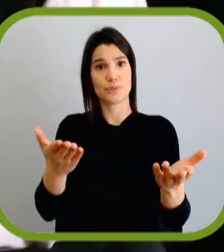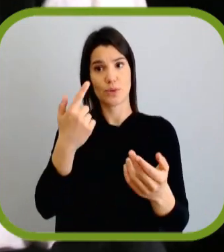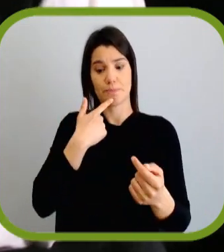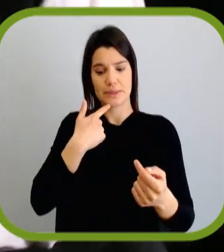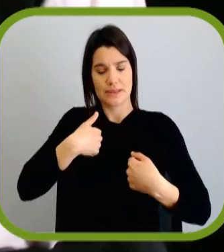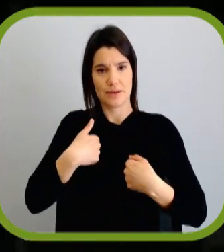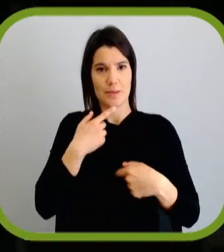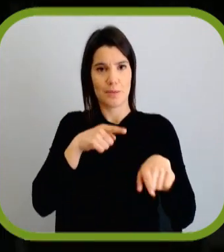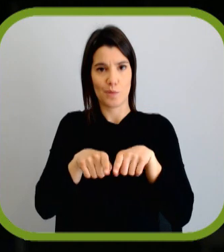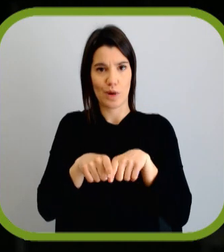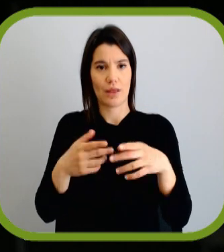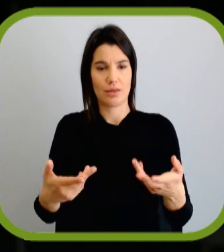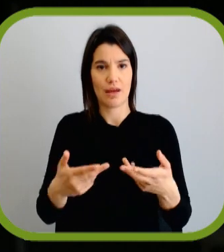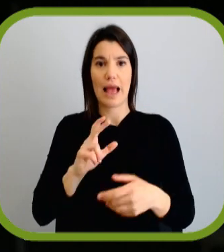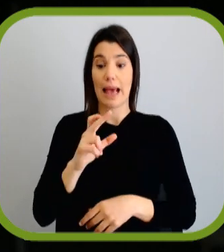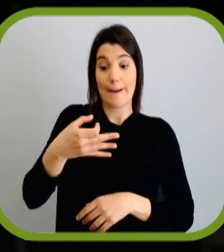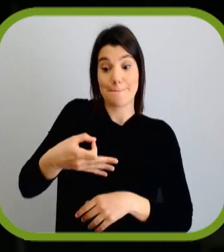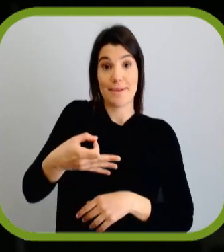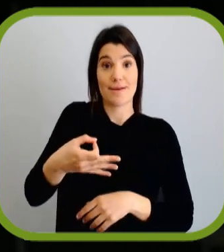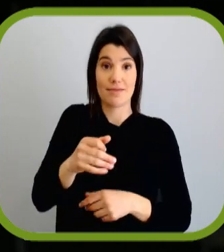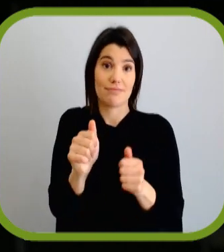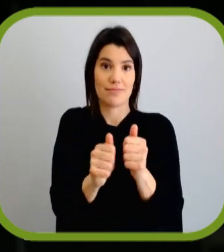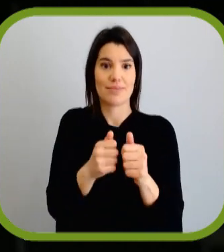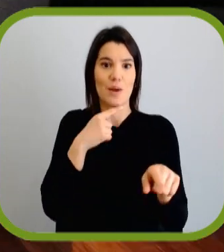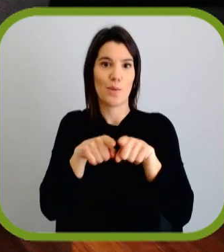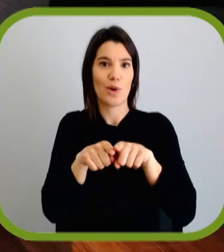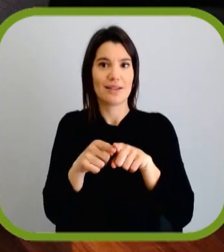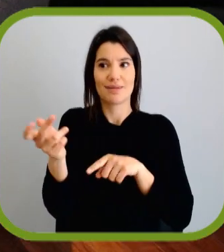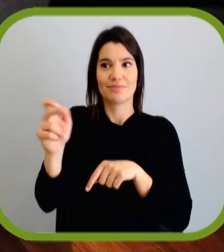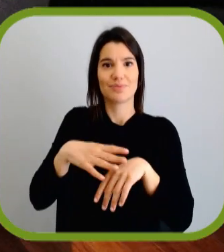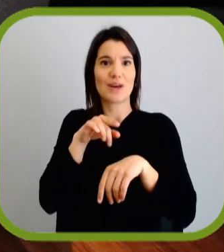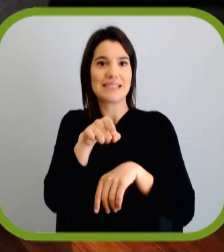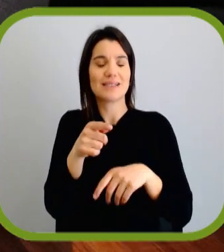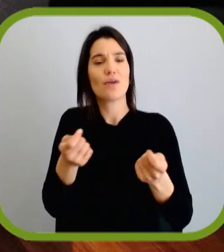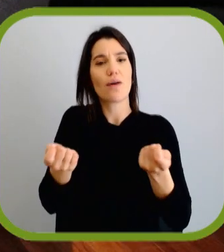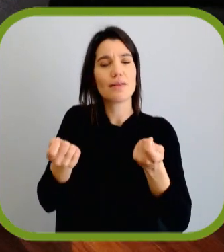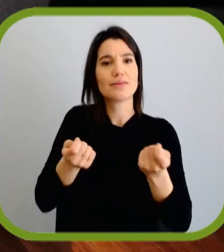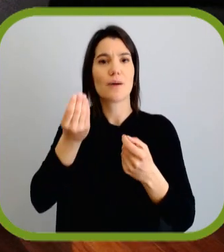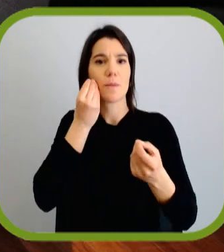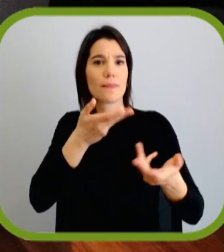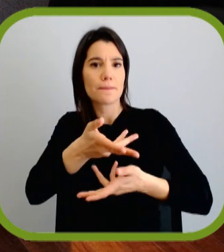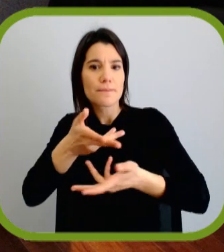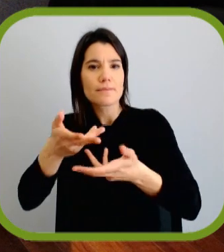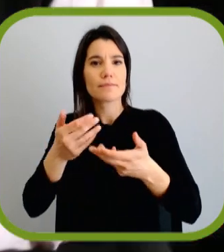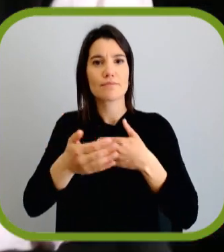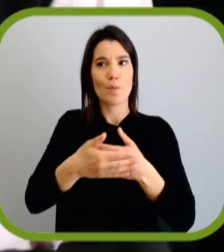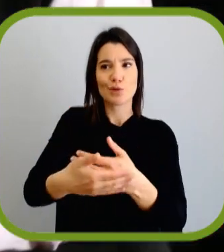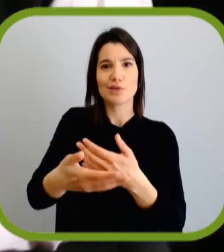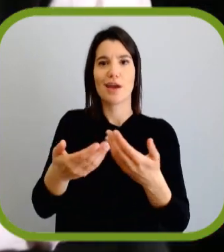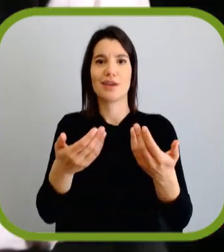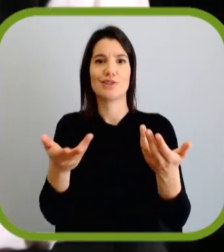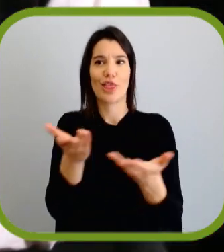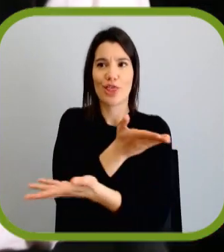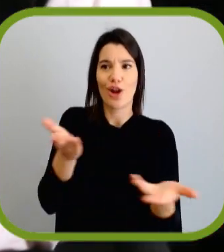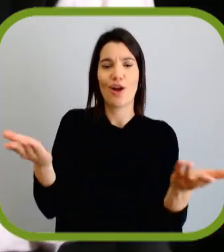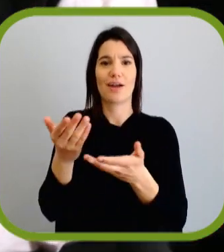pelo próprio público. As relações públicas na política surgem precisamente nesse sentido, para organizar as relações e os